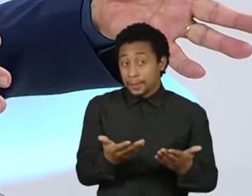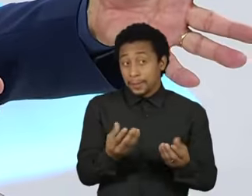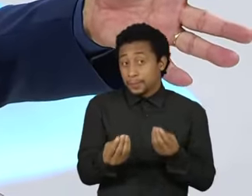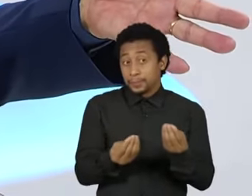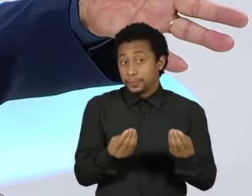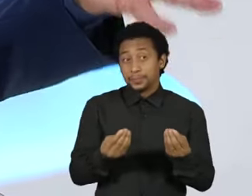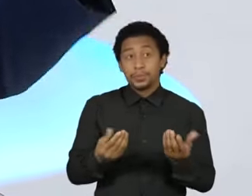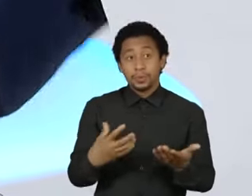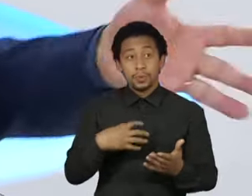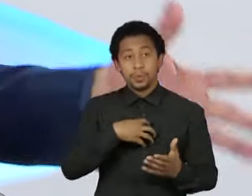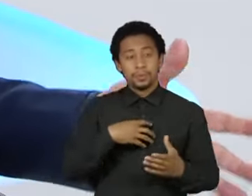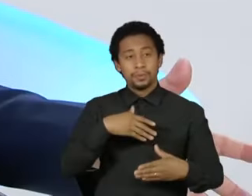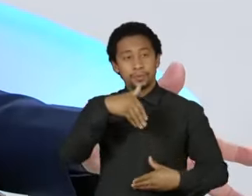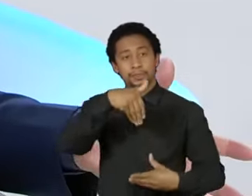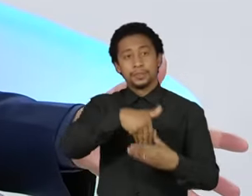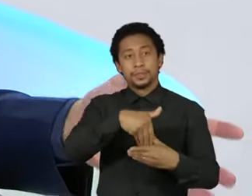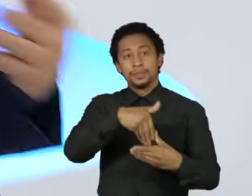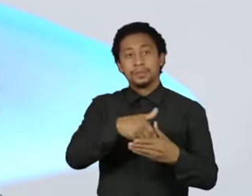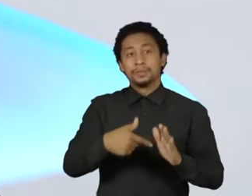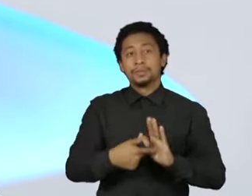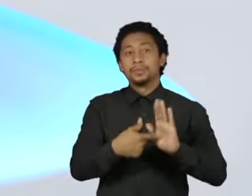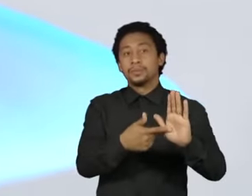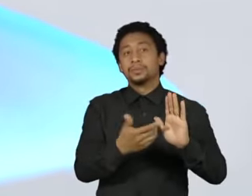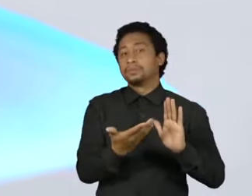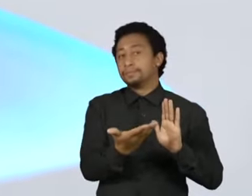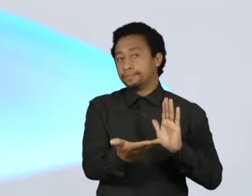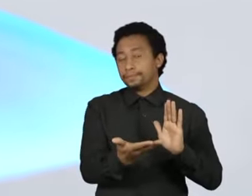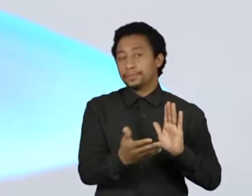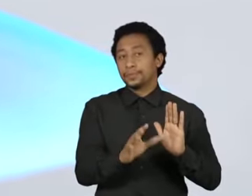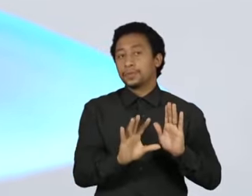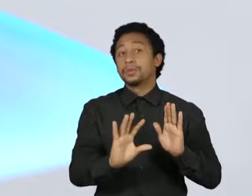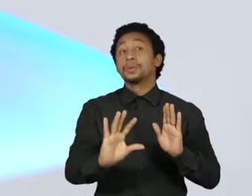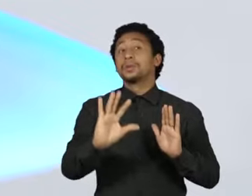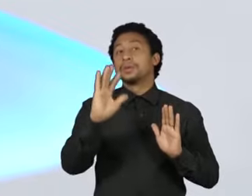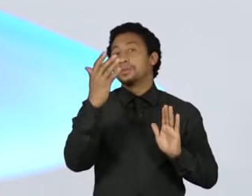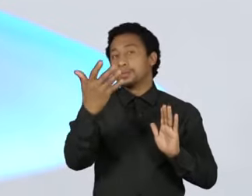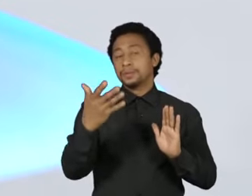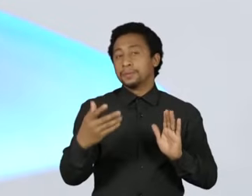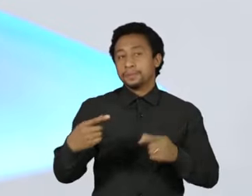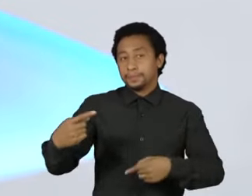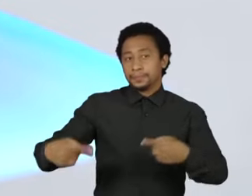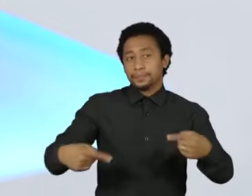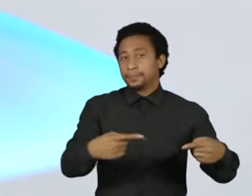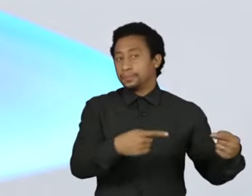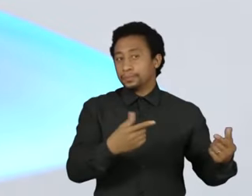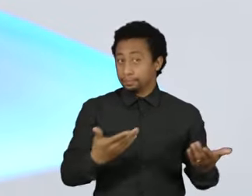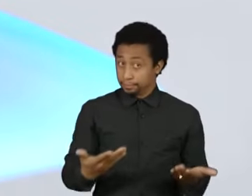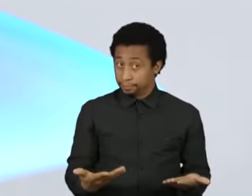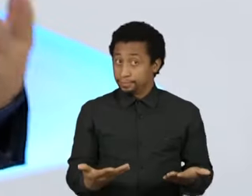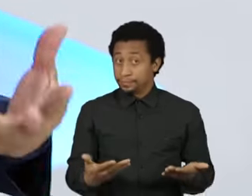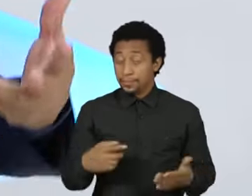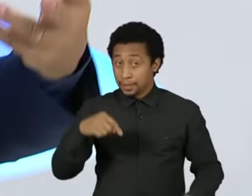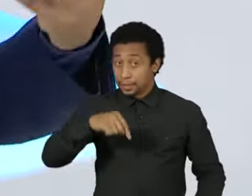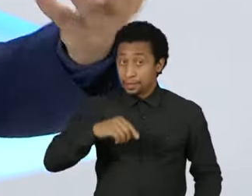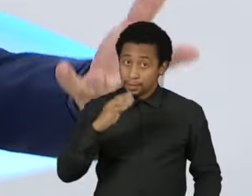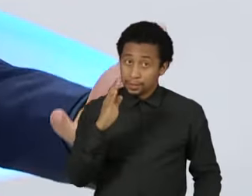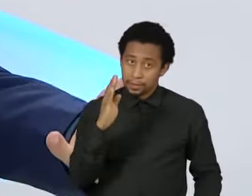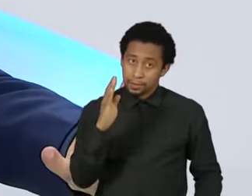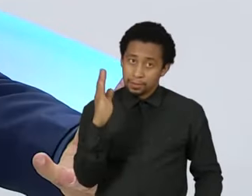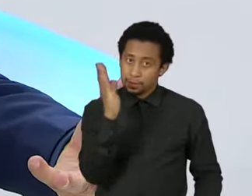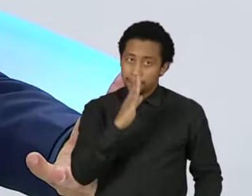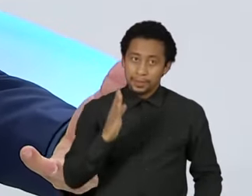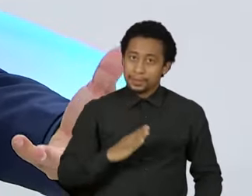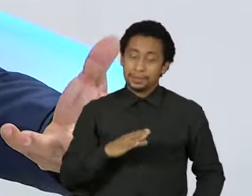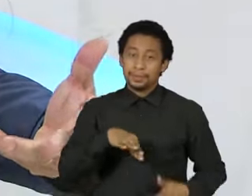está aí a partir de duas consultas. Agora, se nós estamos no presidencialismo, quer dizer, você precisa que o presidencialismo tenha